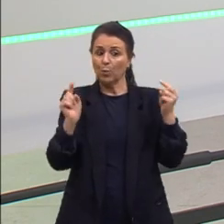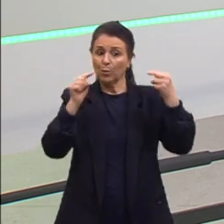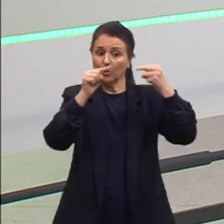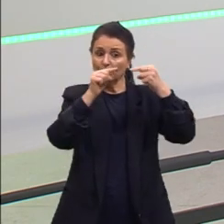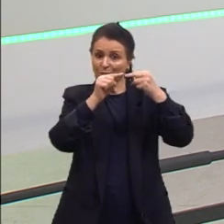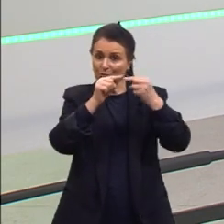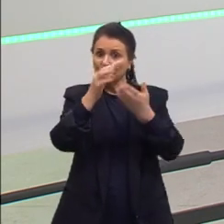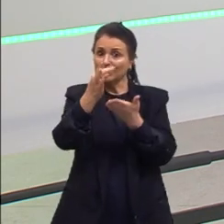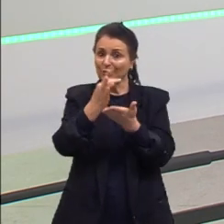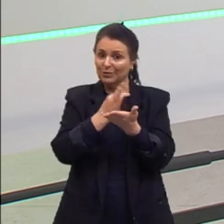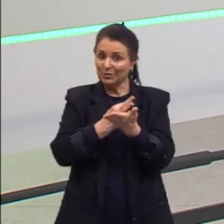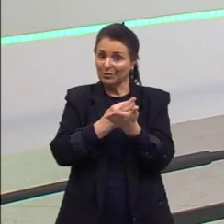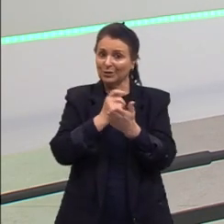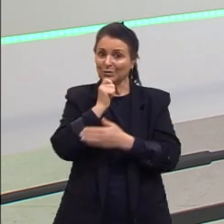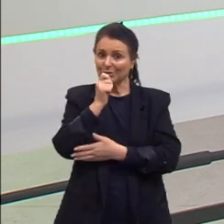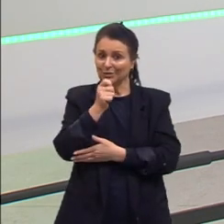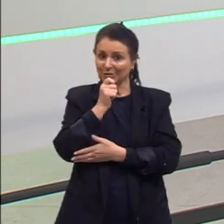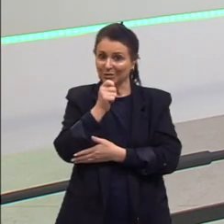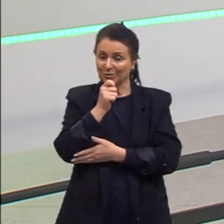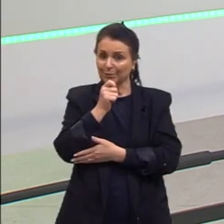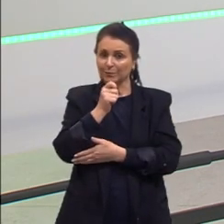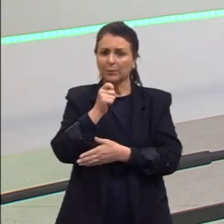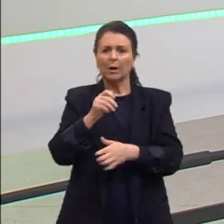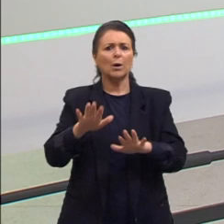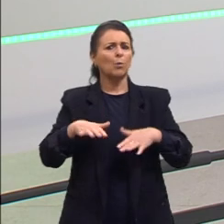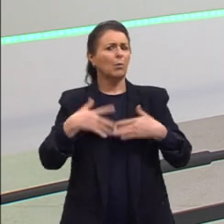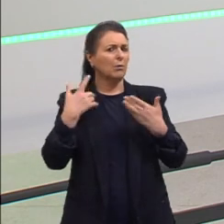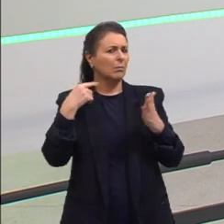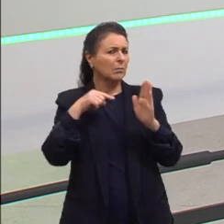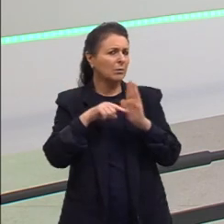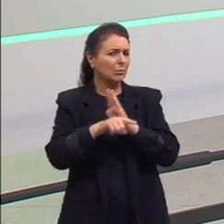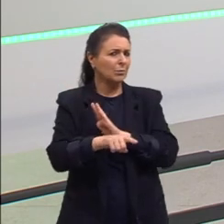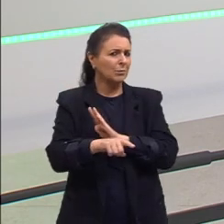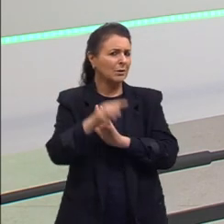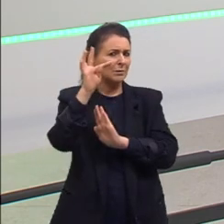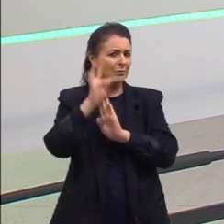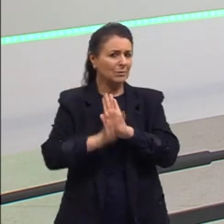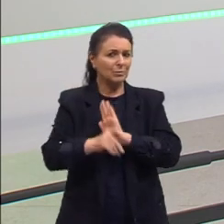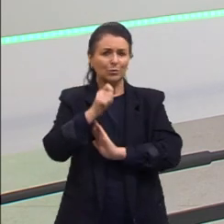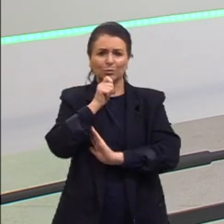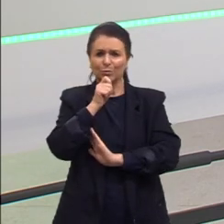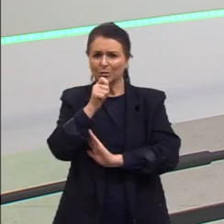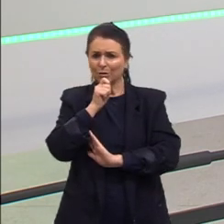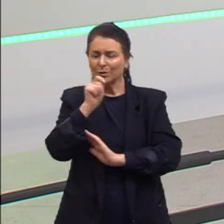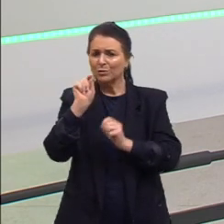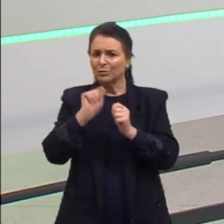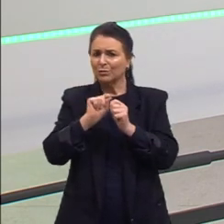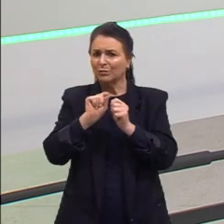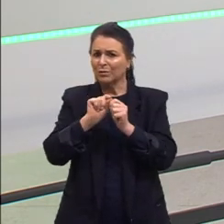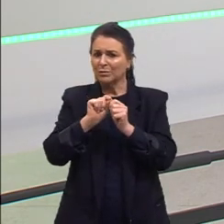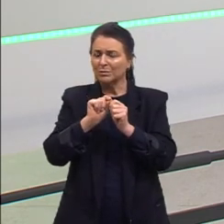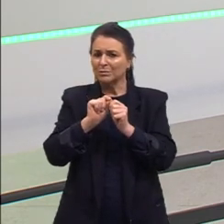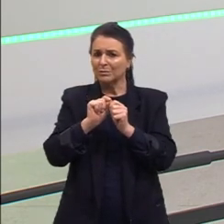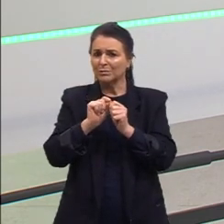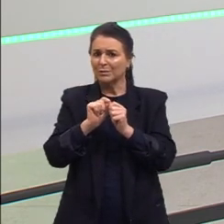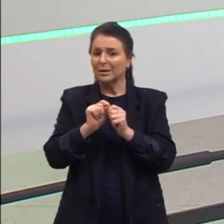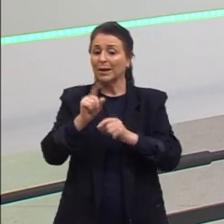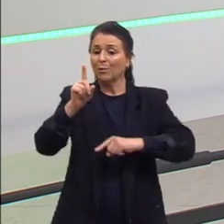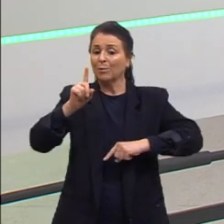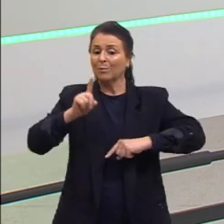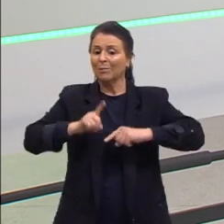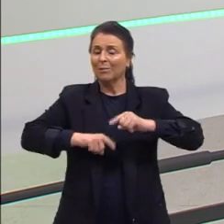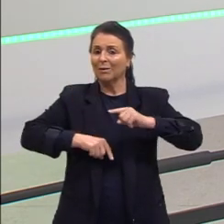texto jornalístico. Quais são as perguntas que um texto jornalístico deve responder para ele se constituir enquanto material?